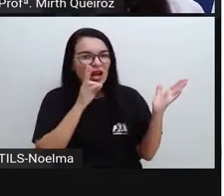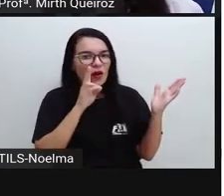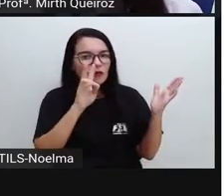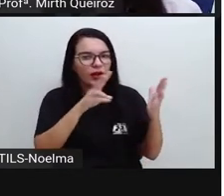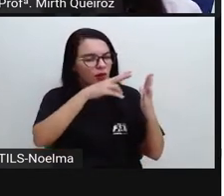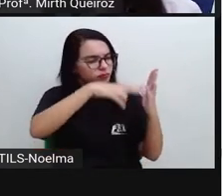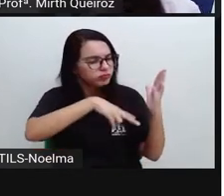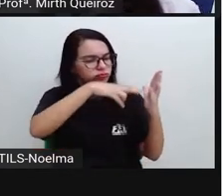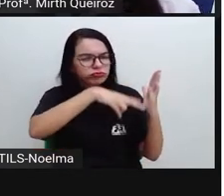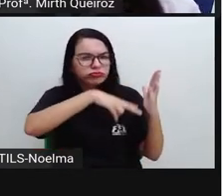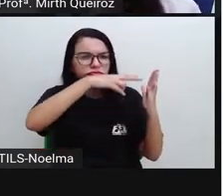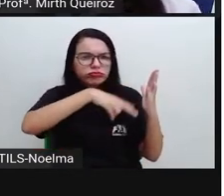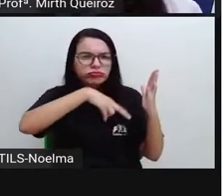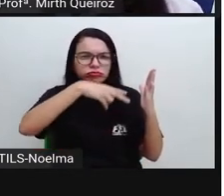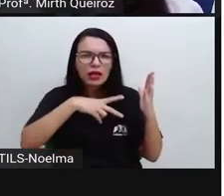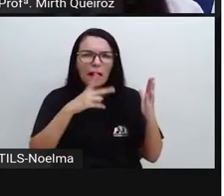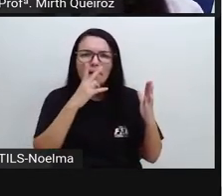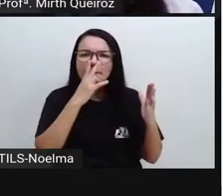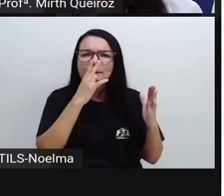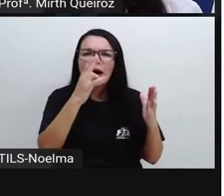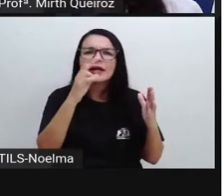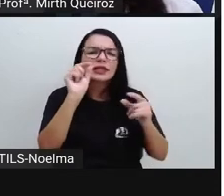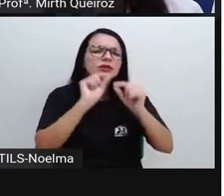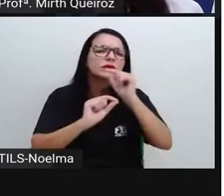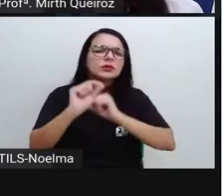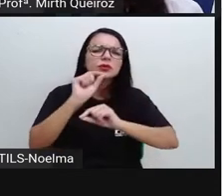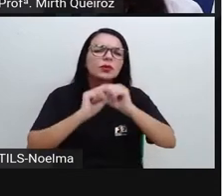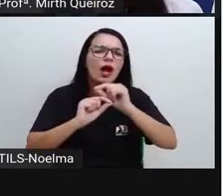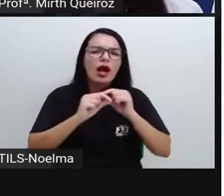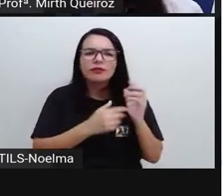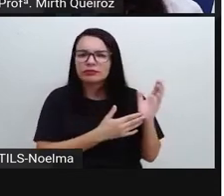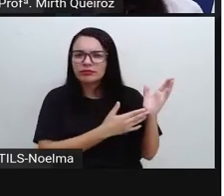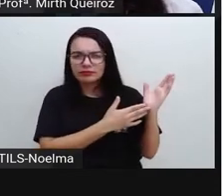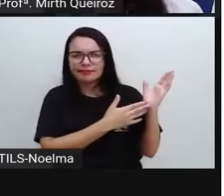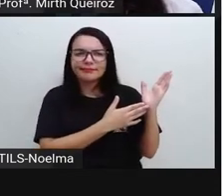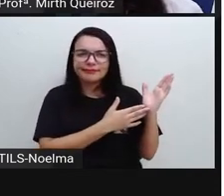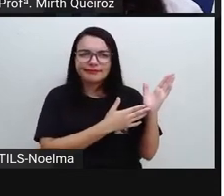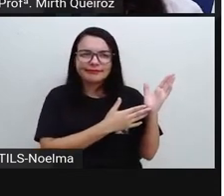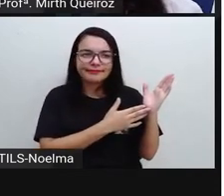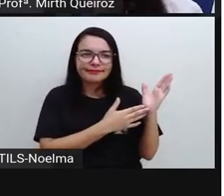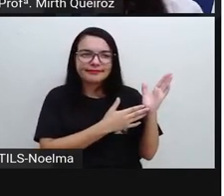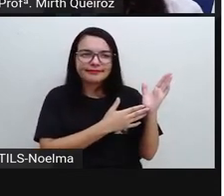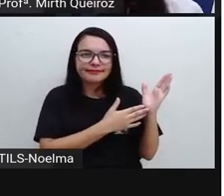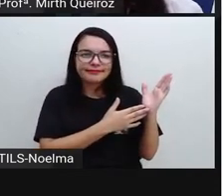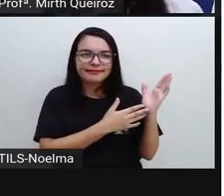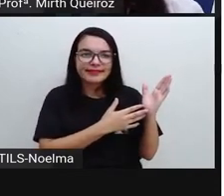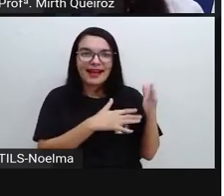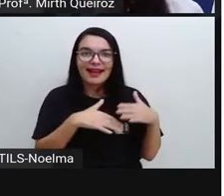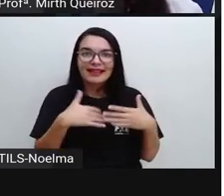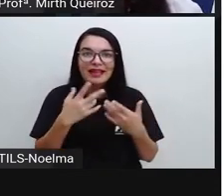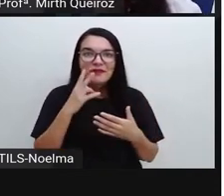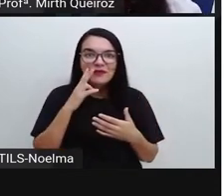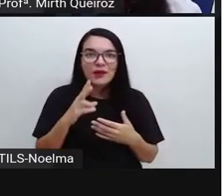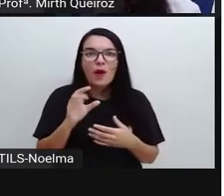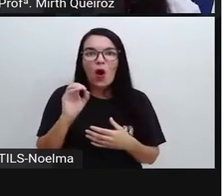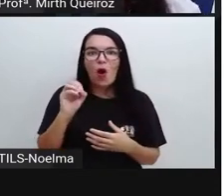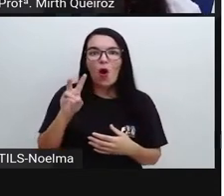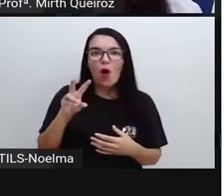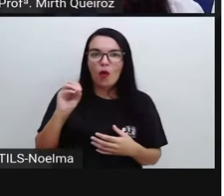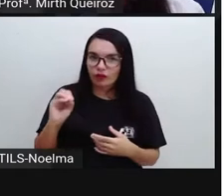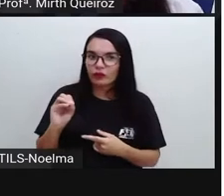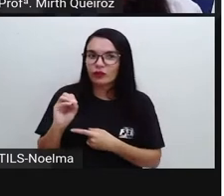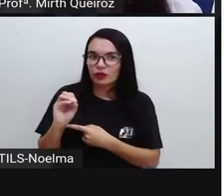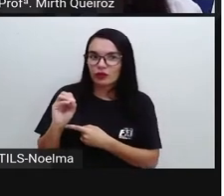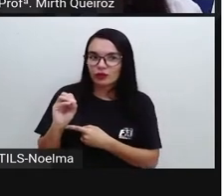Infante em fonte, feto feito dentro do centro. Olha só. Aqui nós temos